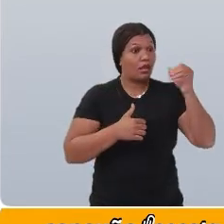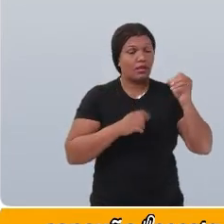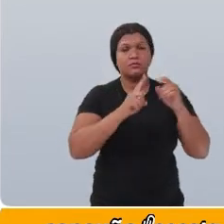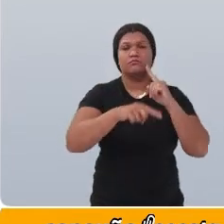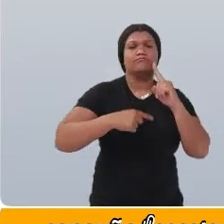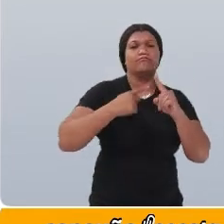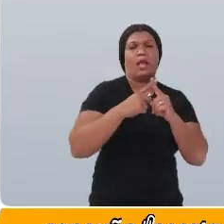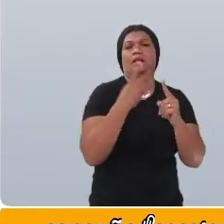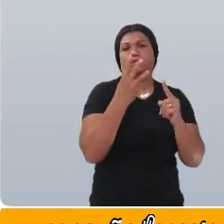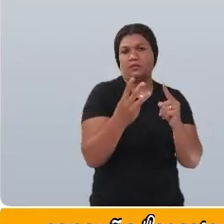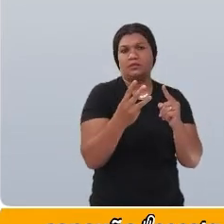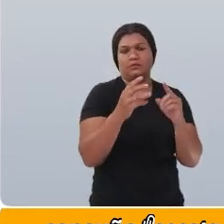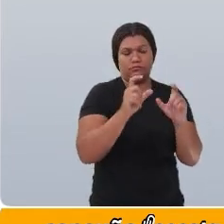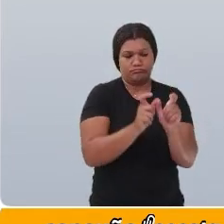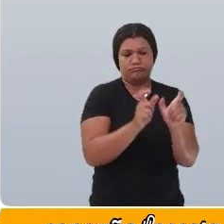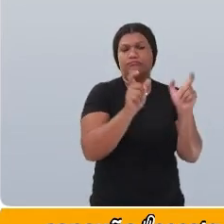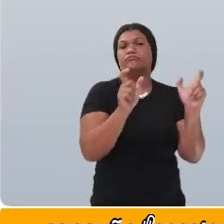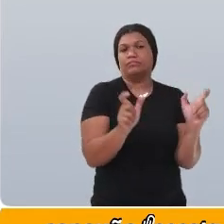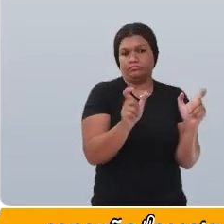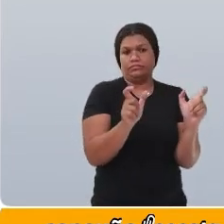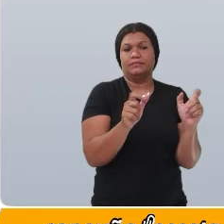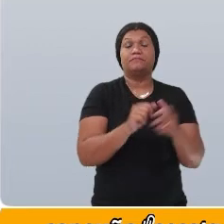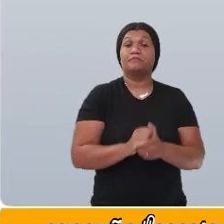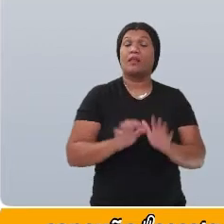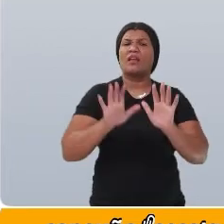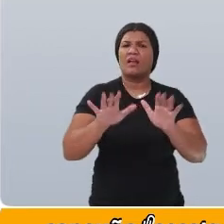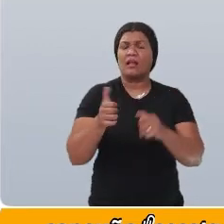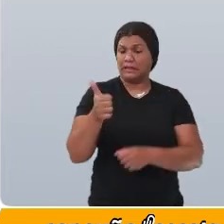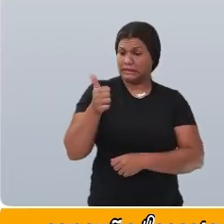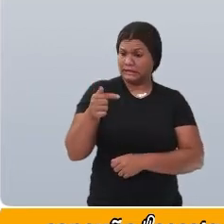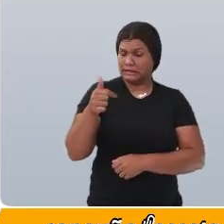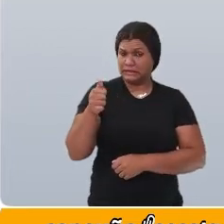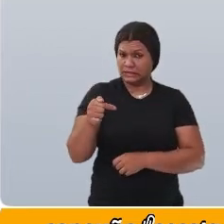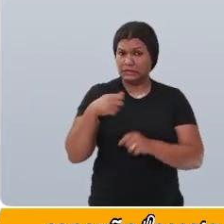mais 3. 17. Então,